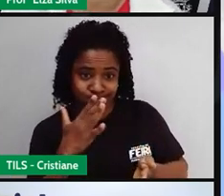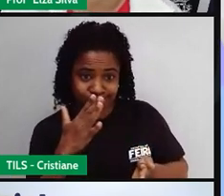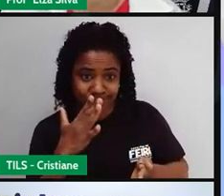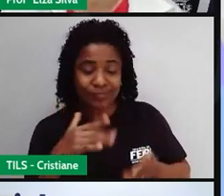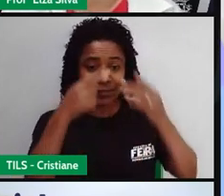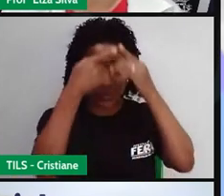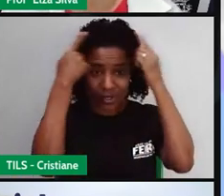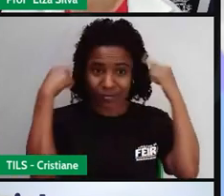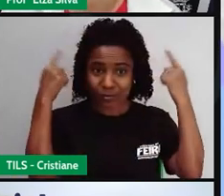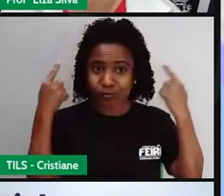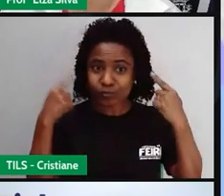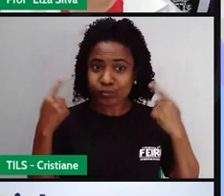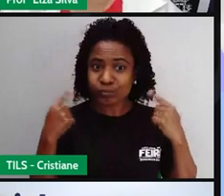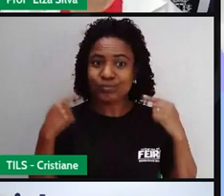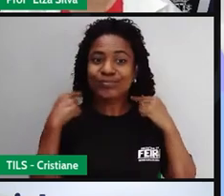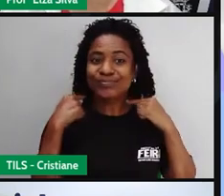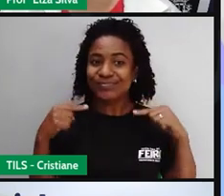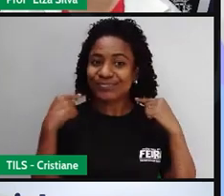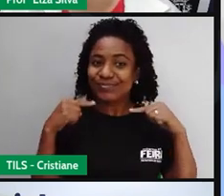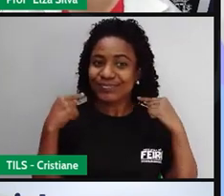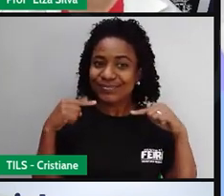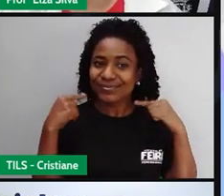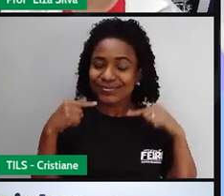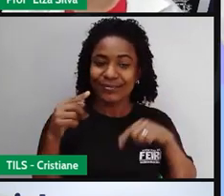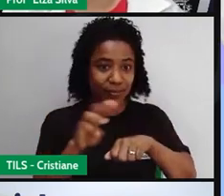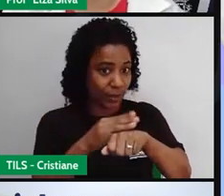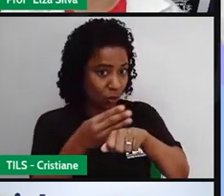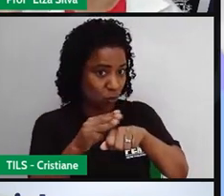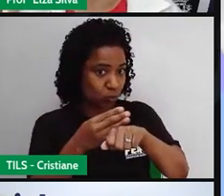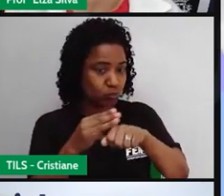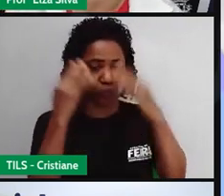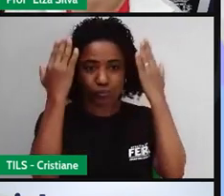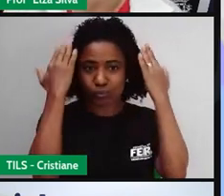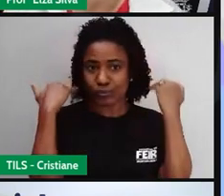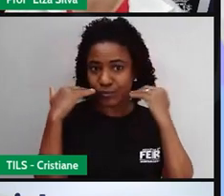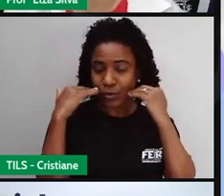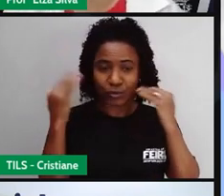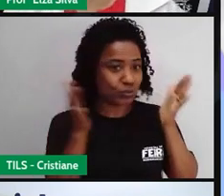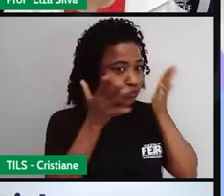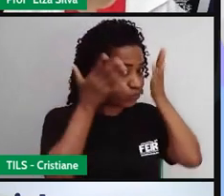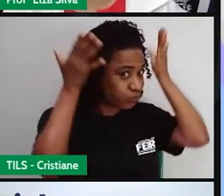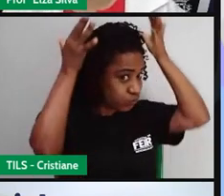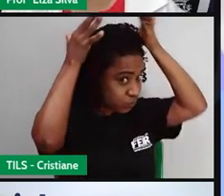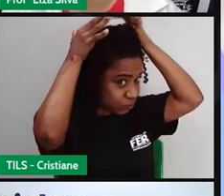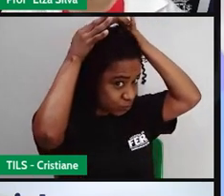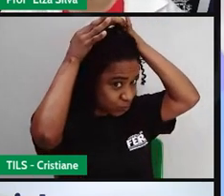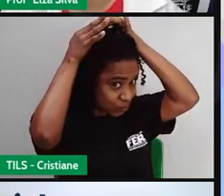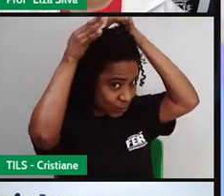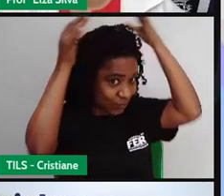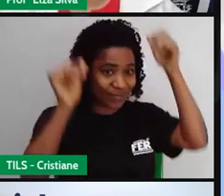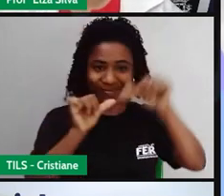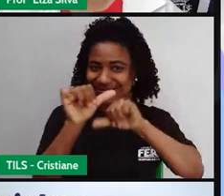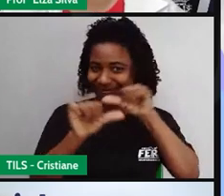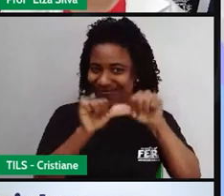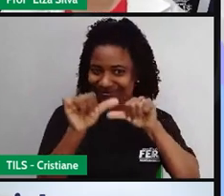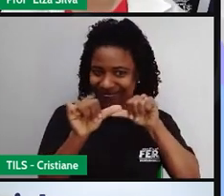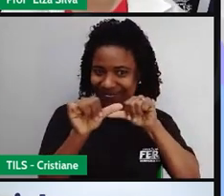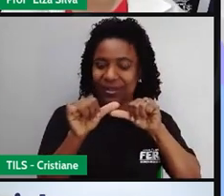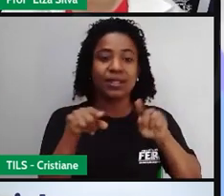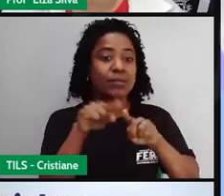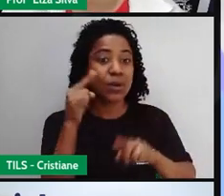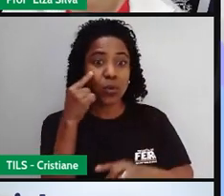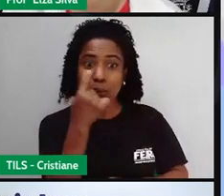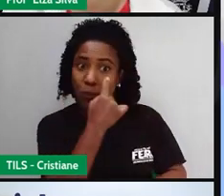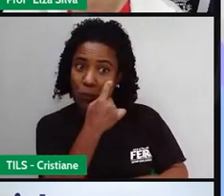crespos, castanhos de tamanho médio. Hoje fiz um coque para mudar o penteado. Meus olhos